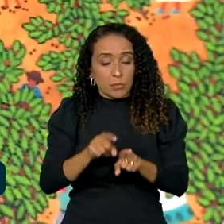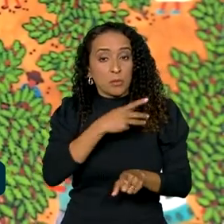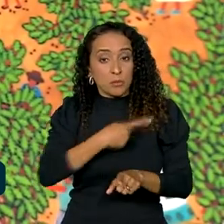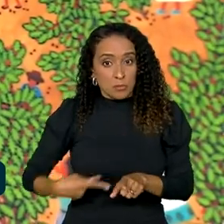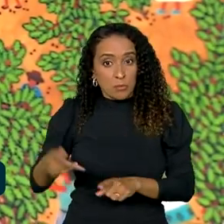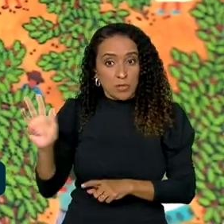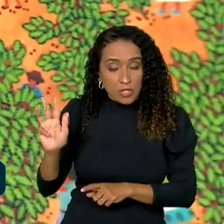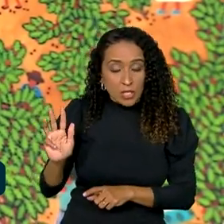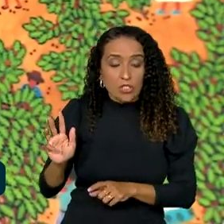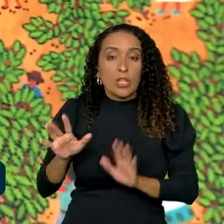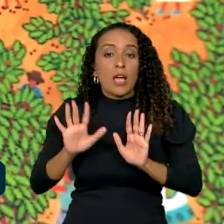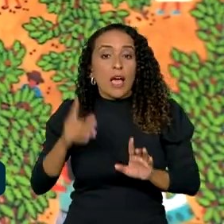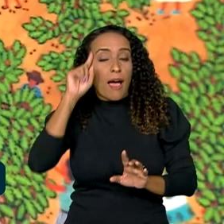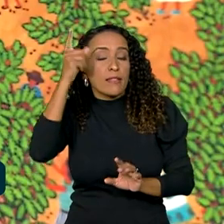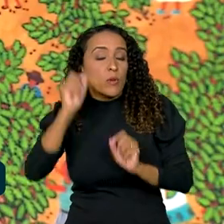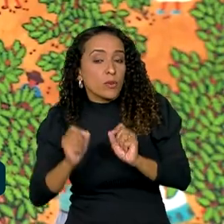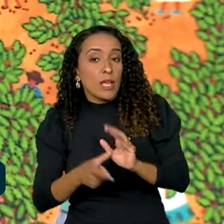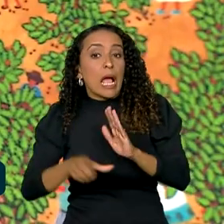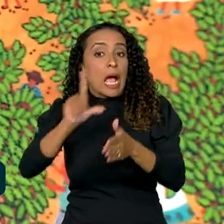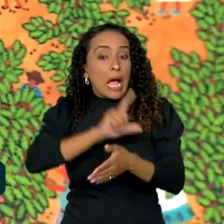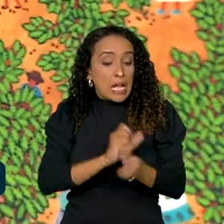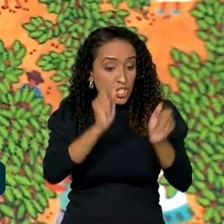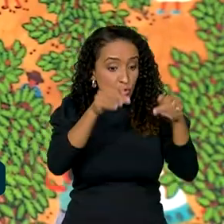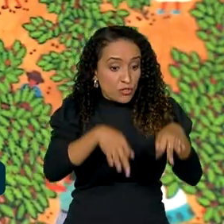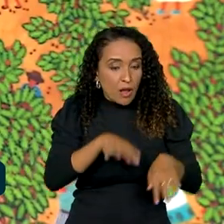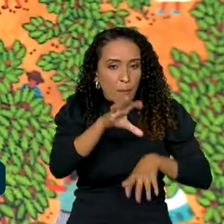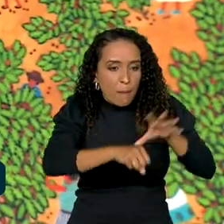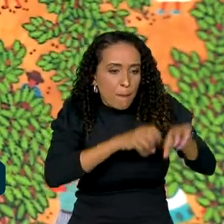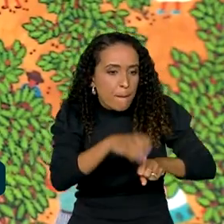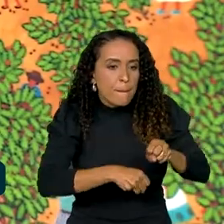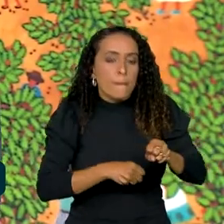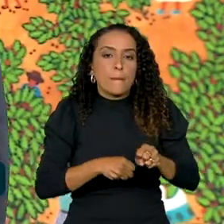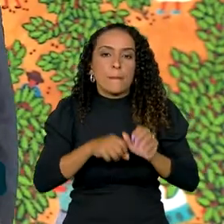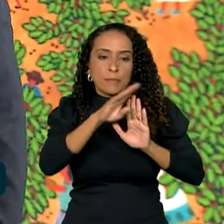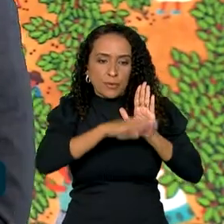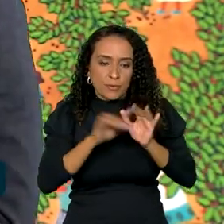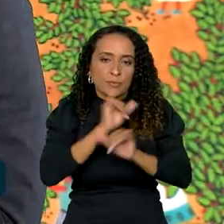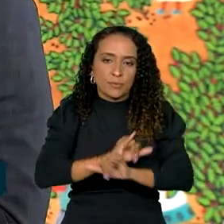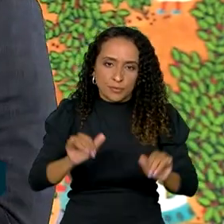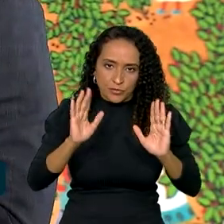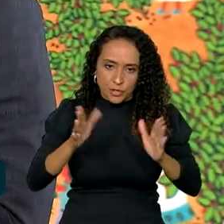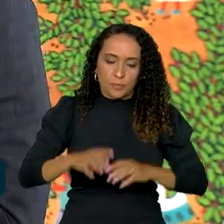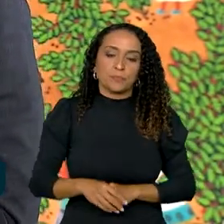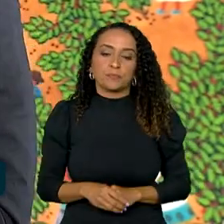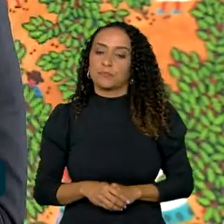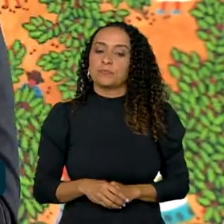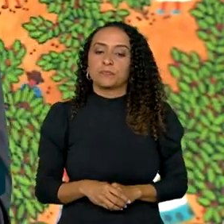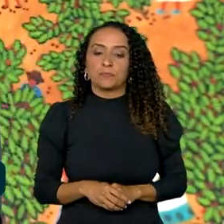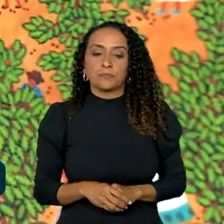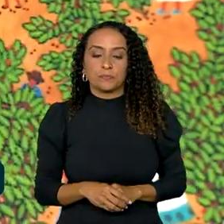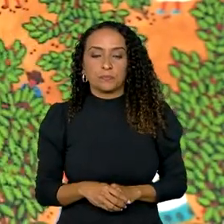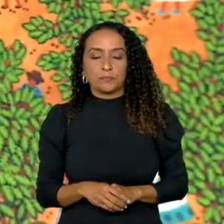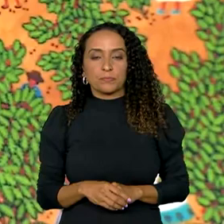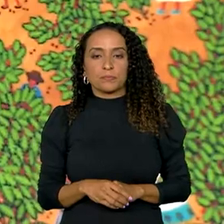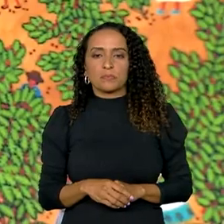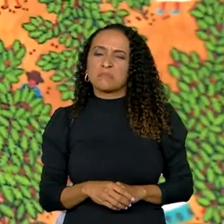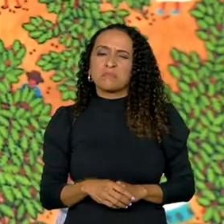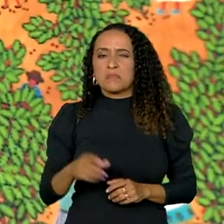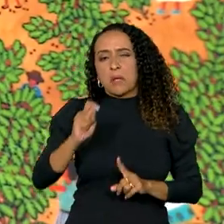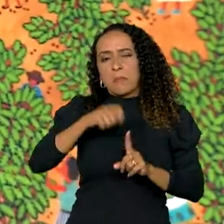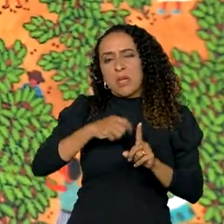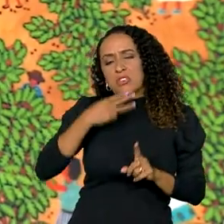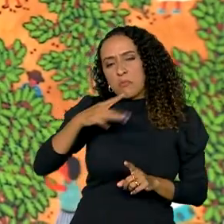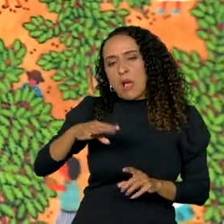ideia é, antes do final da colheta, as medidas sejam anunciadas. O BNDES também. Mês de março.